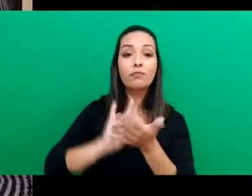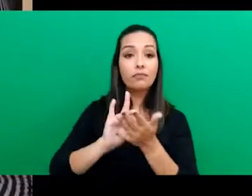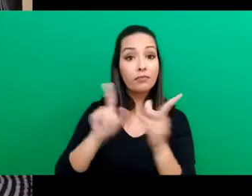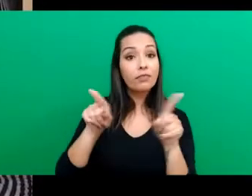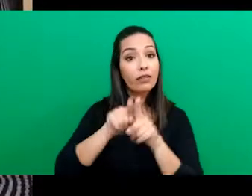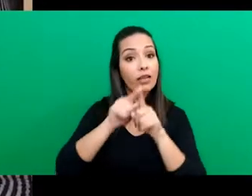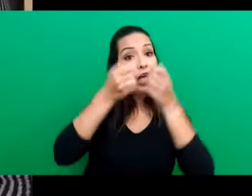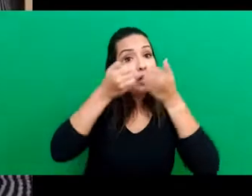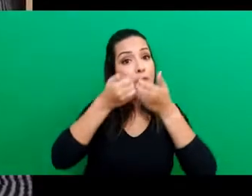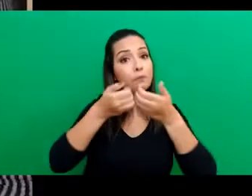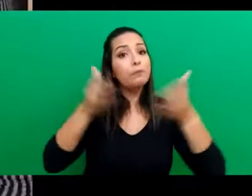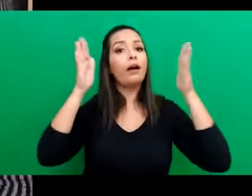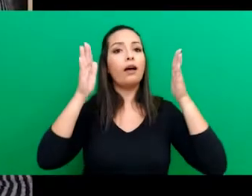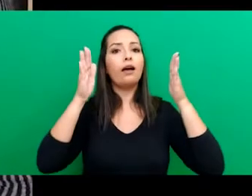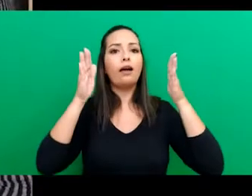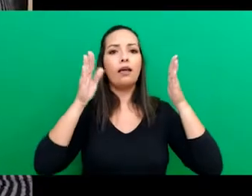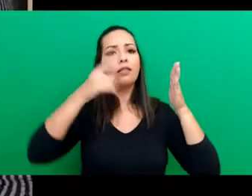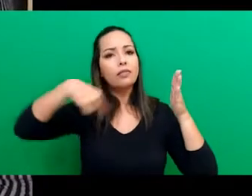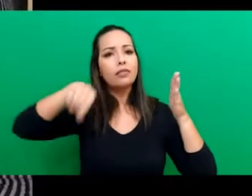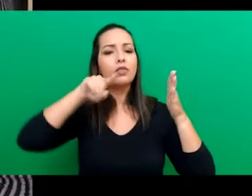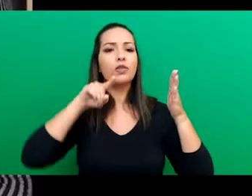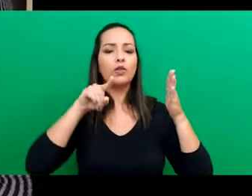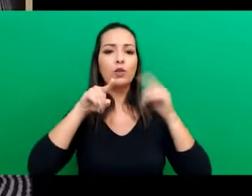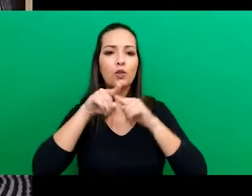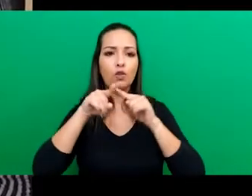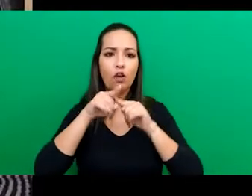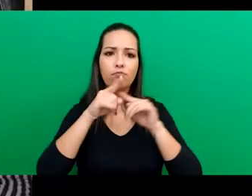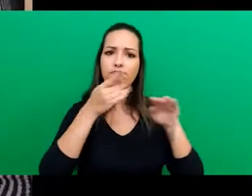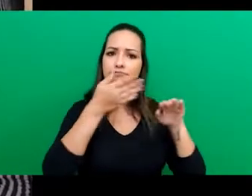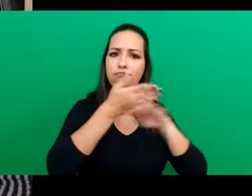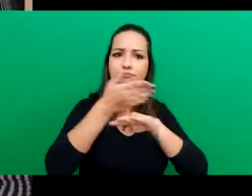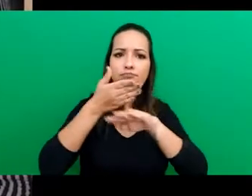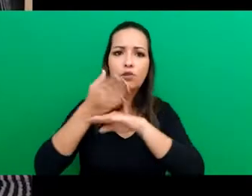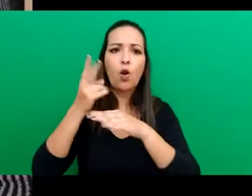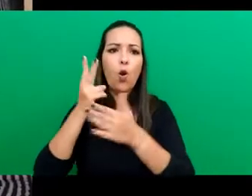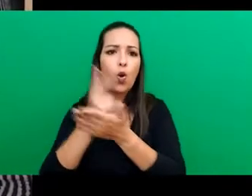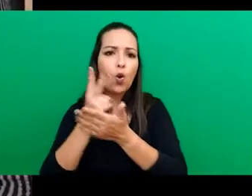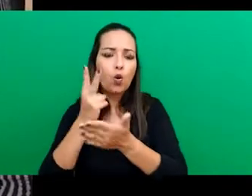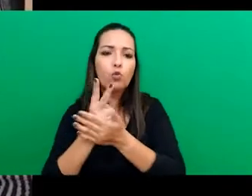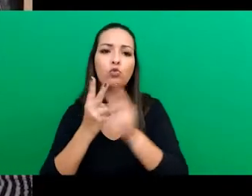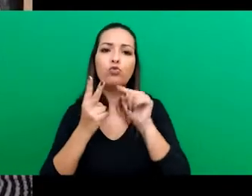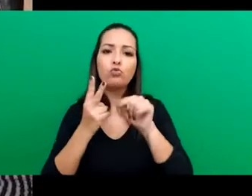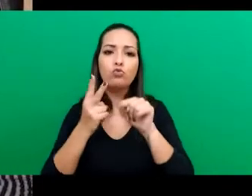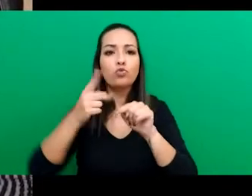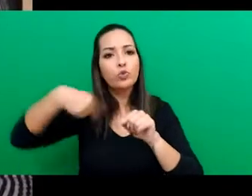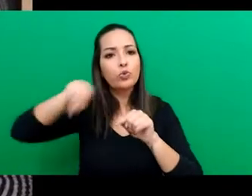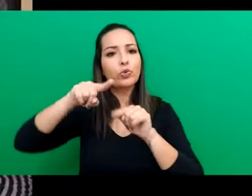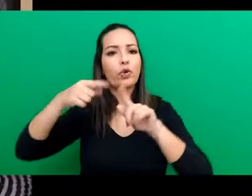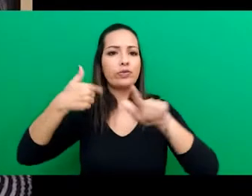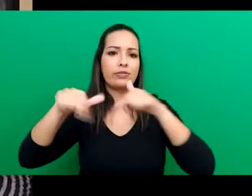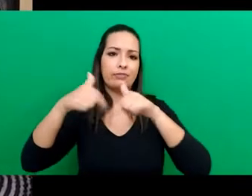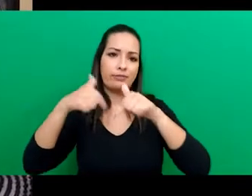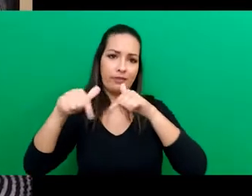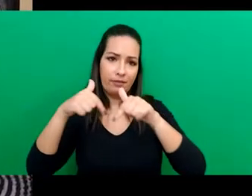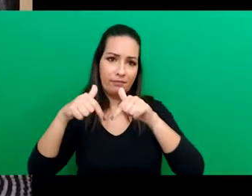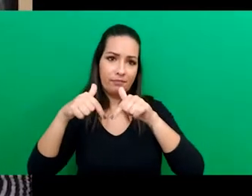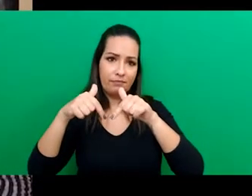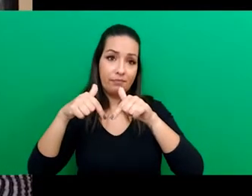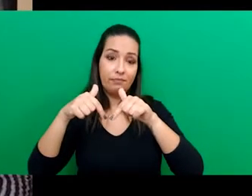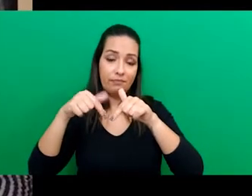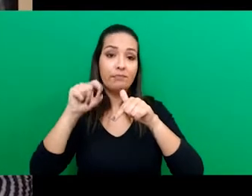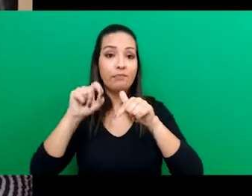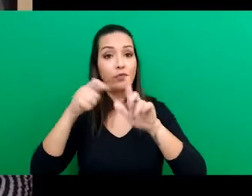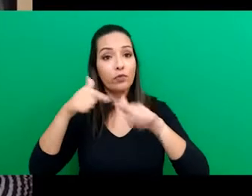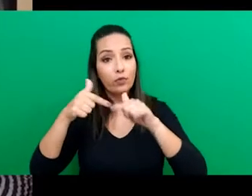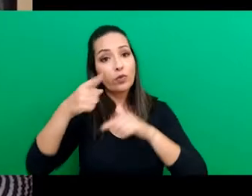e também abriu as portas para nós continuar com nossas redes, com nossos trabalhos através